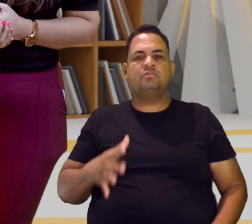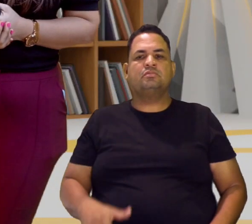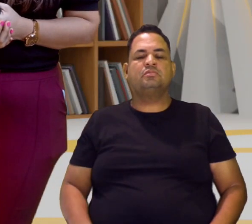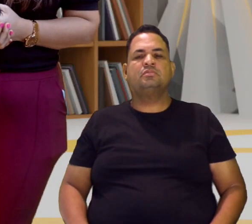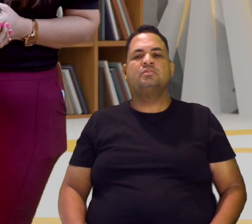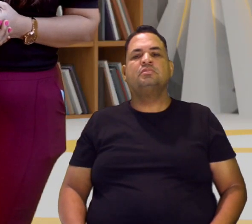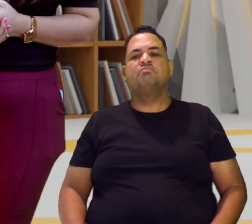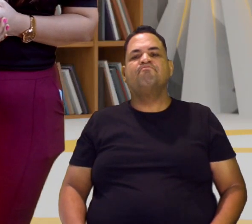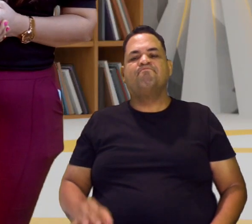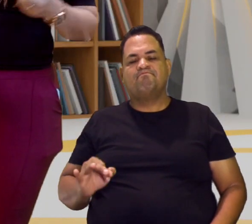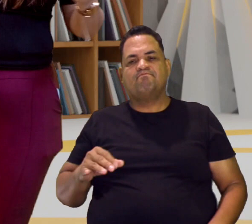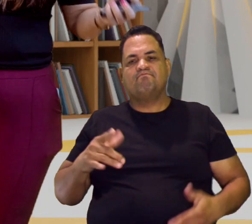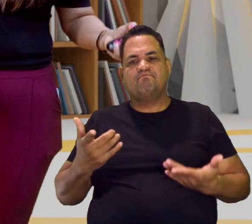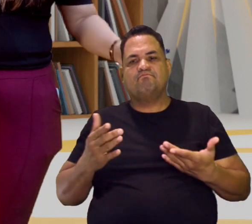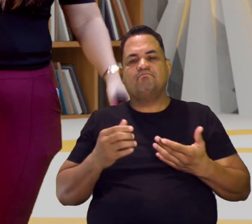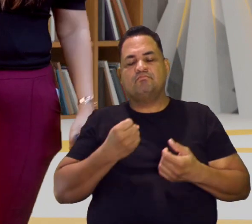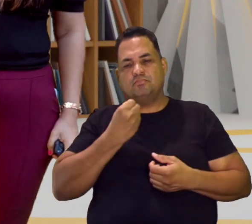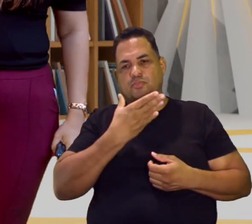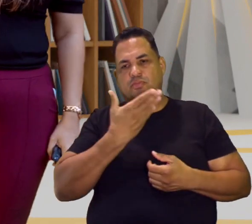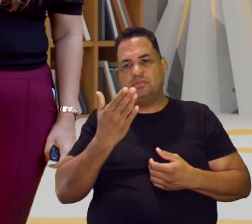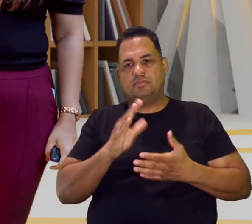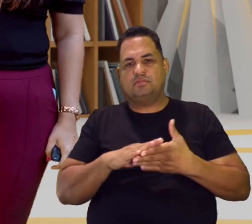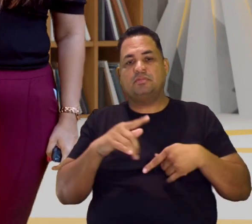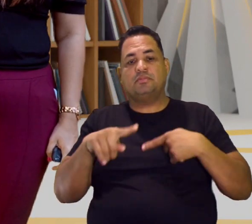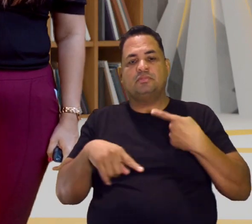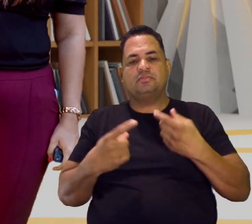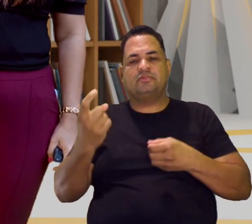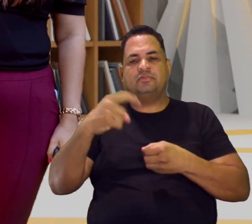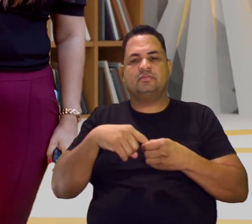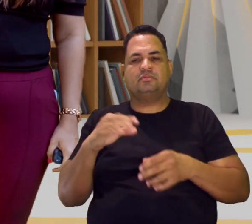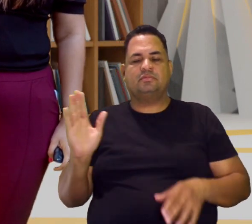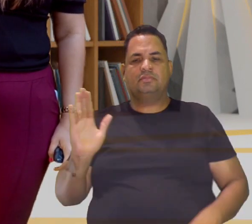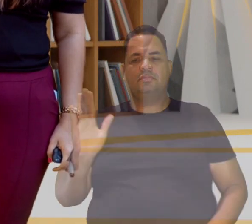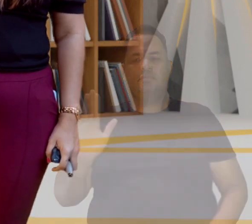eu tenho certeza. E fiquem bem e até mais. Tchau, tchau!